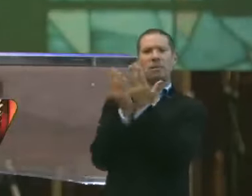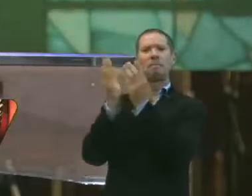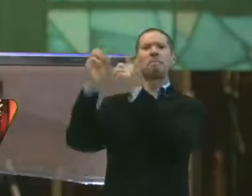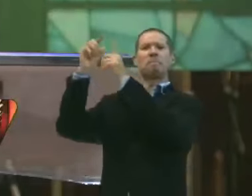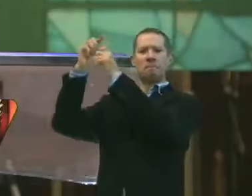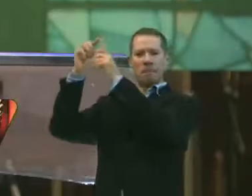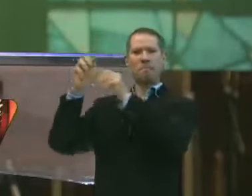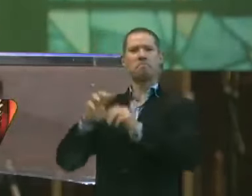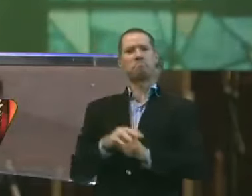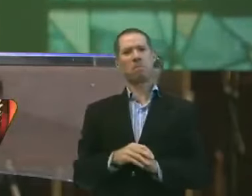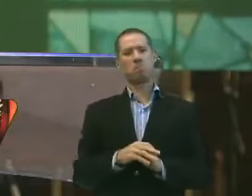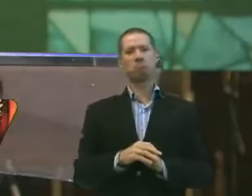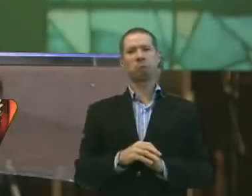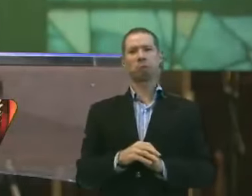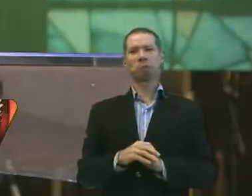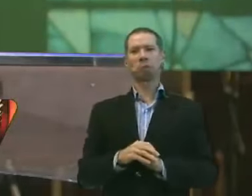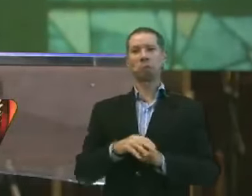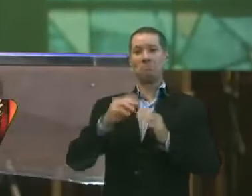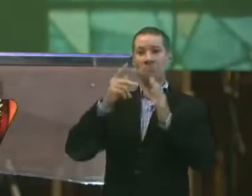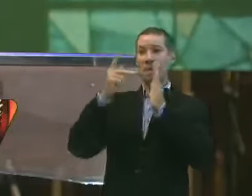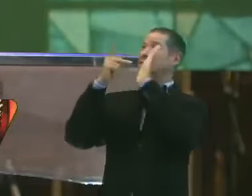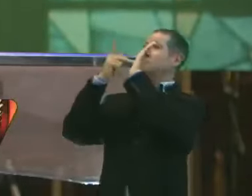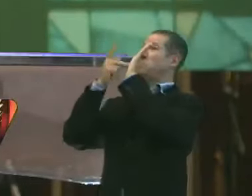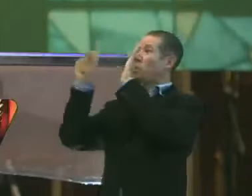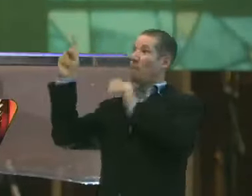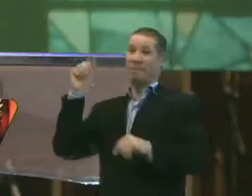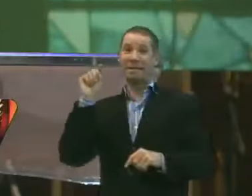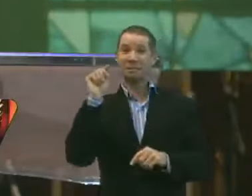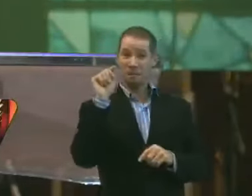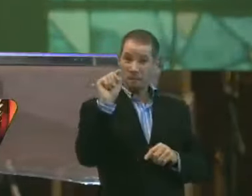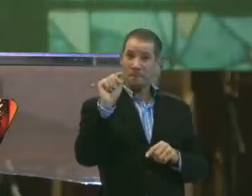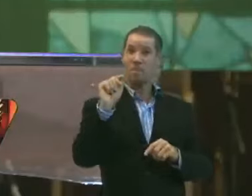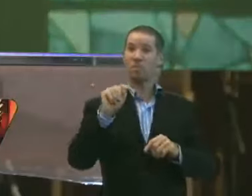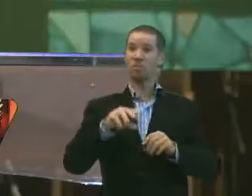de Deus. Essas promessas são para você.